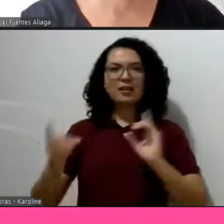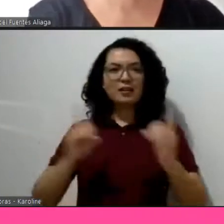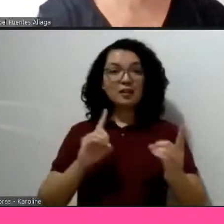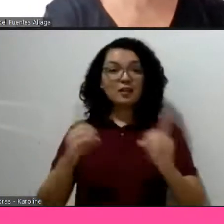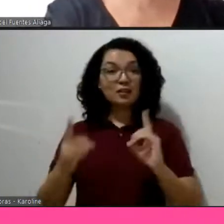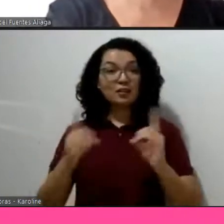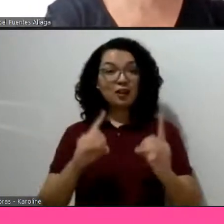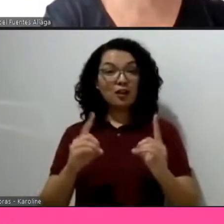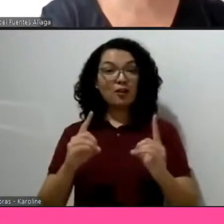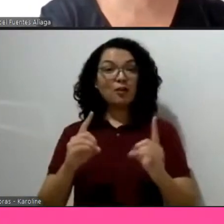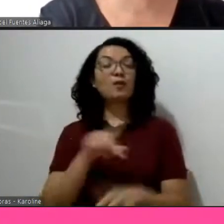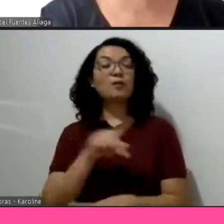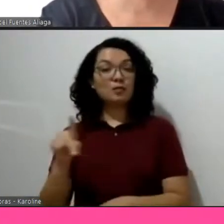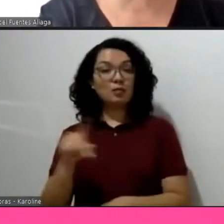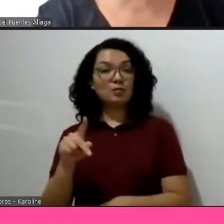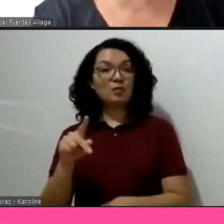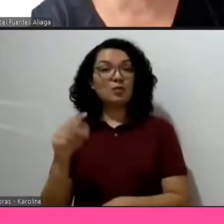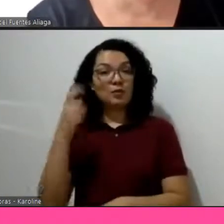intelectuais.